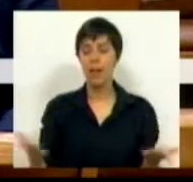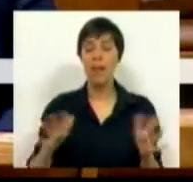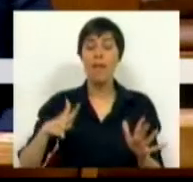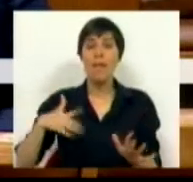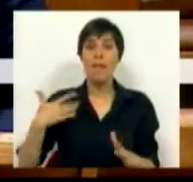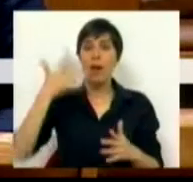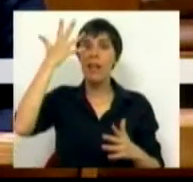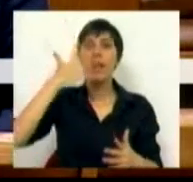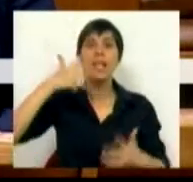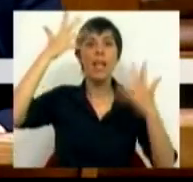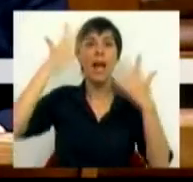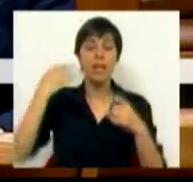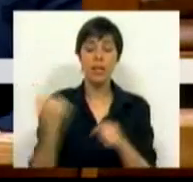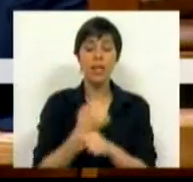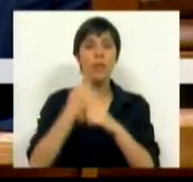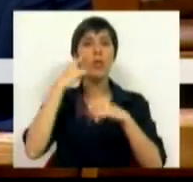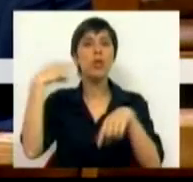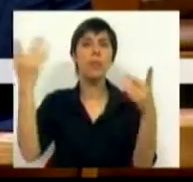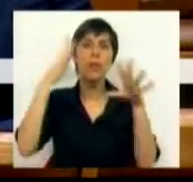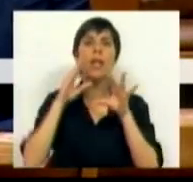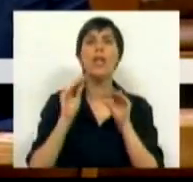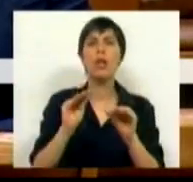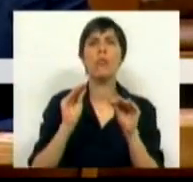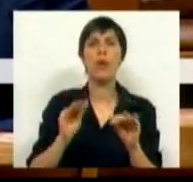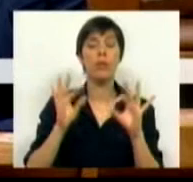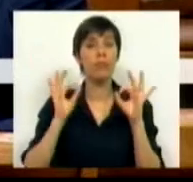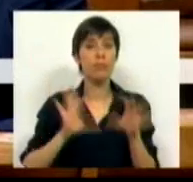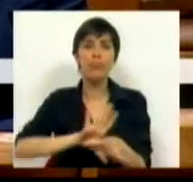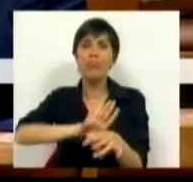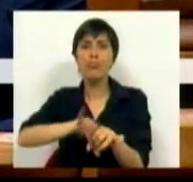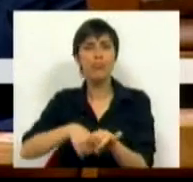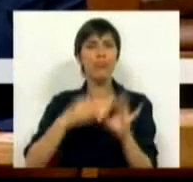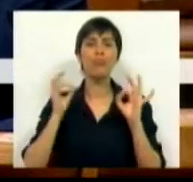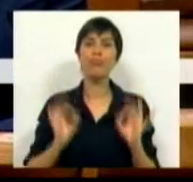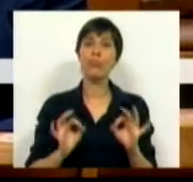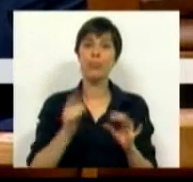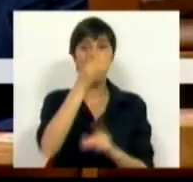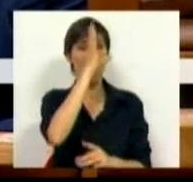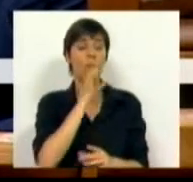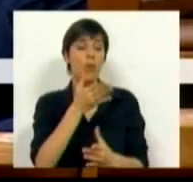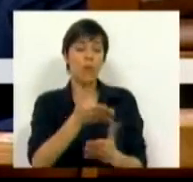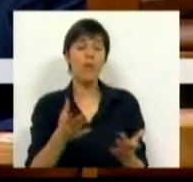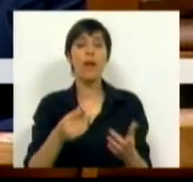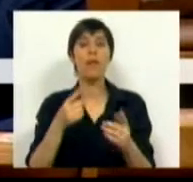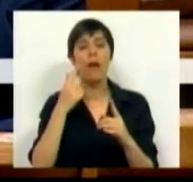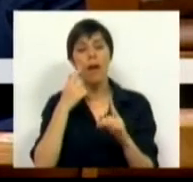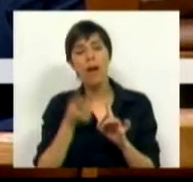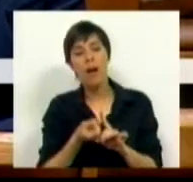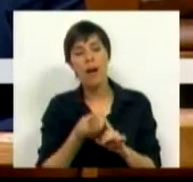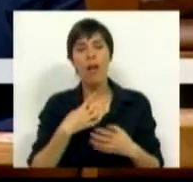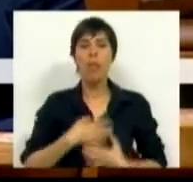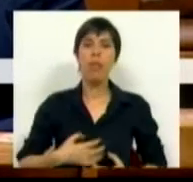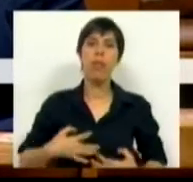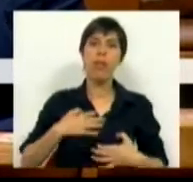A cada dia que passa, o serviço público de educação está a ser destruído por um governo que conta os dias da sua